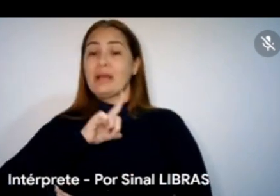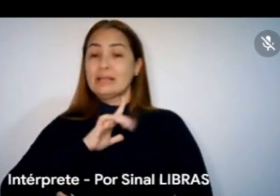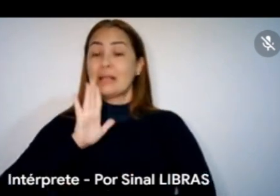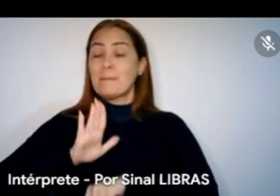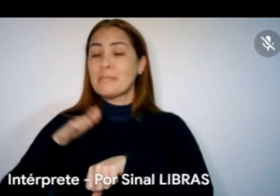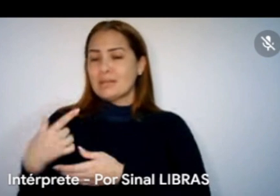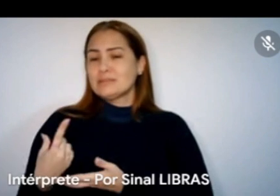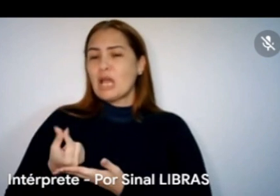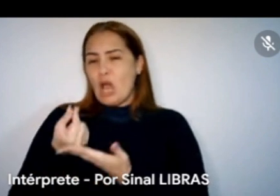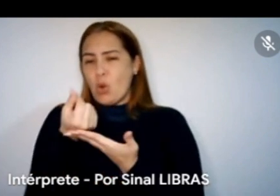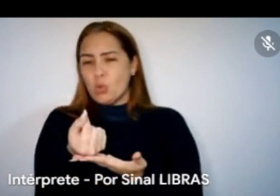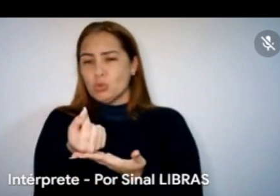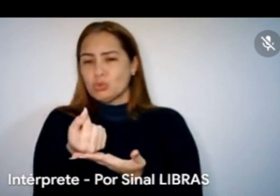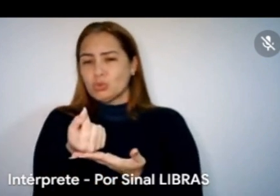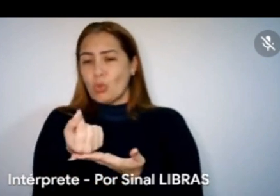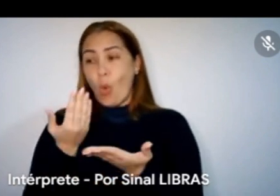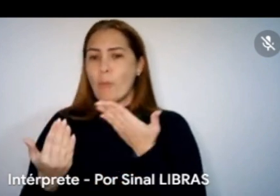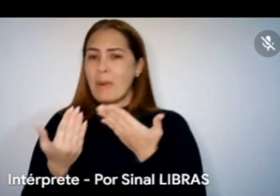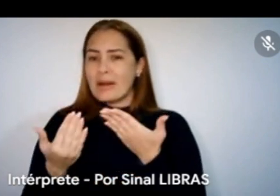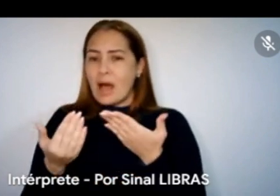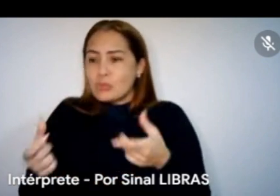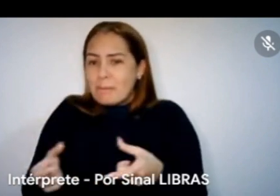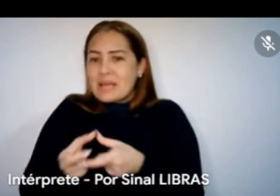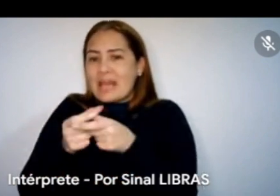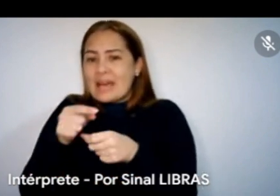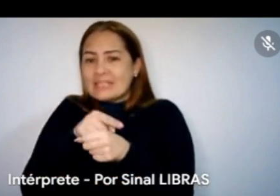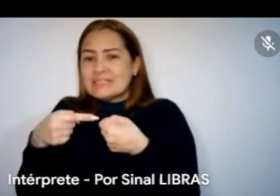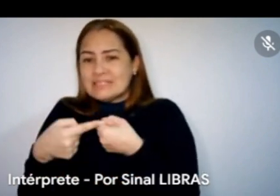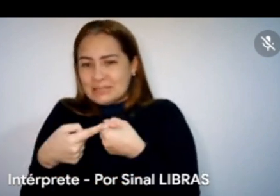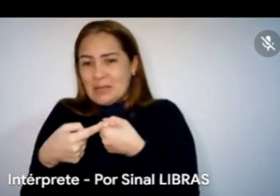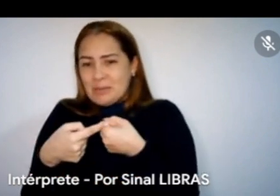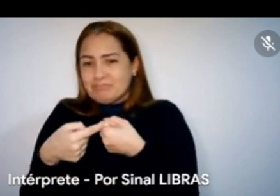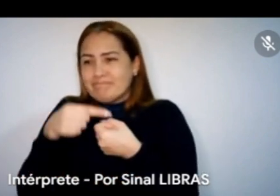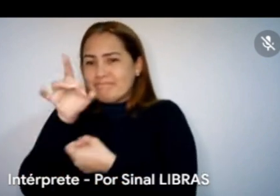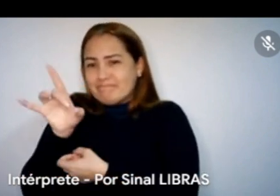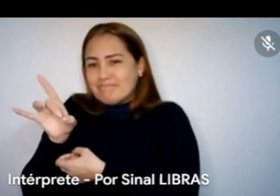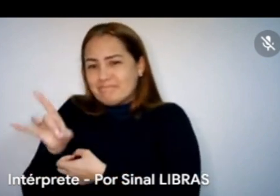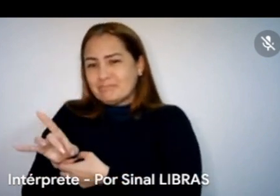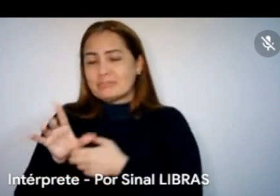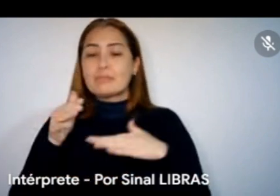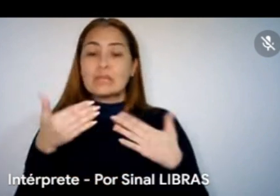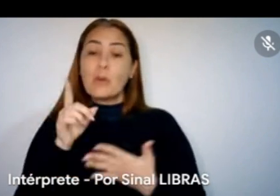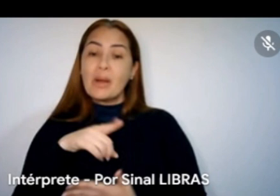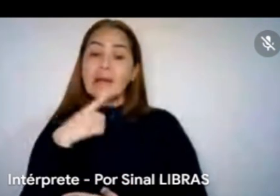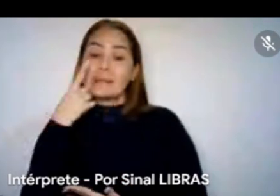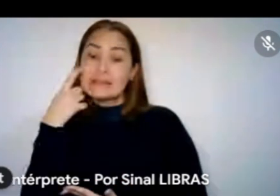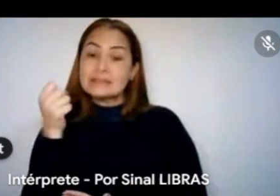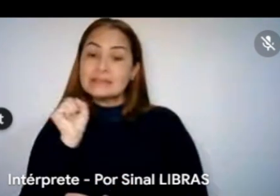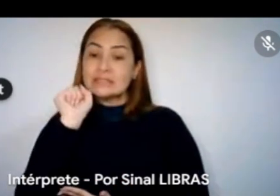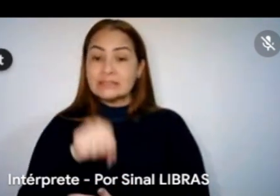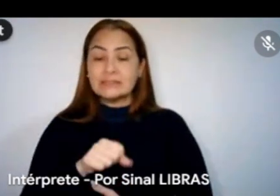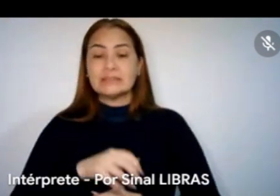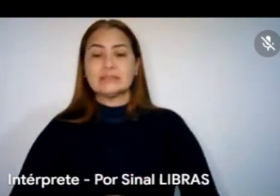que as pequenas cidades, São Gonçalo, Parnamirim, etc., etc. Então, seria interessante colocar uma